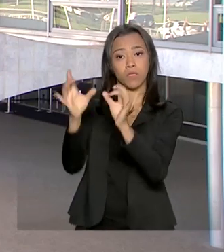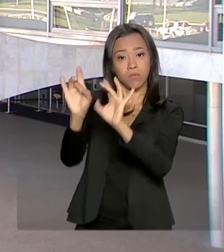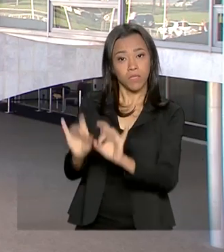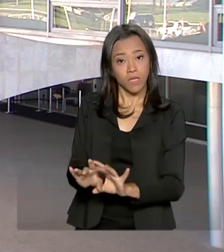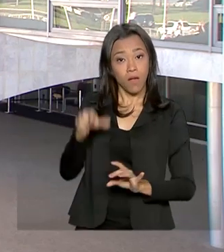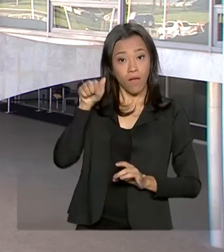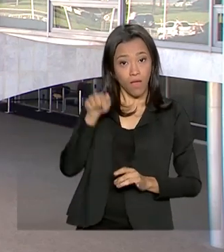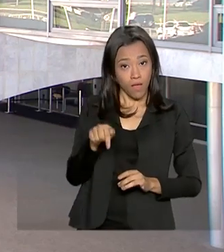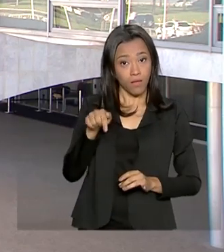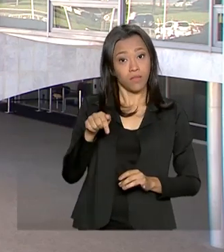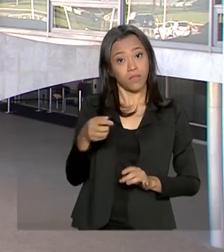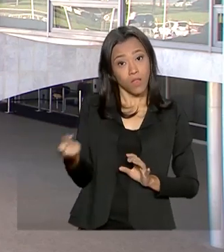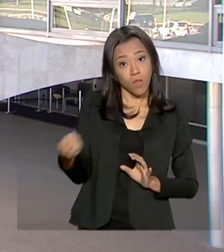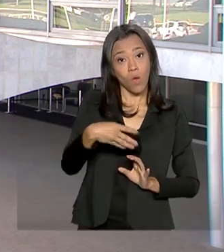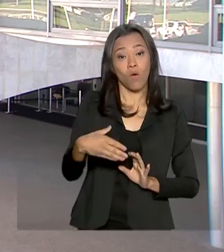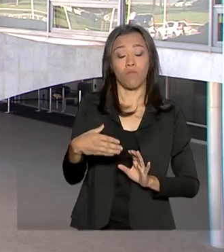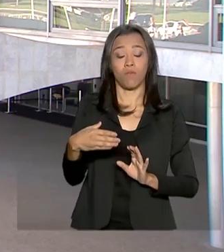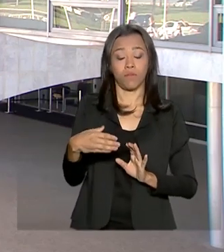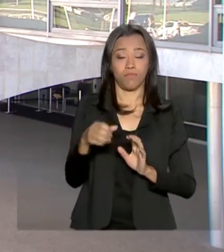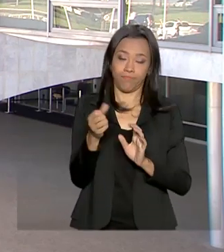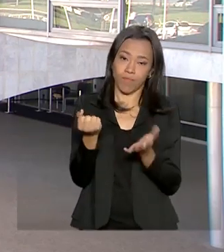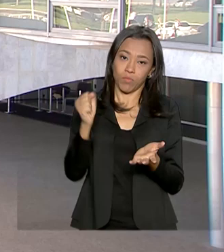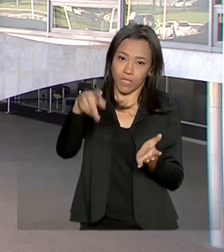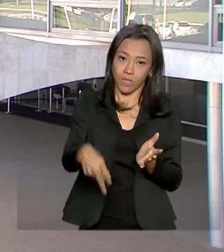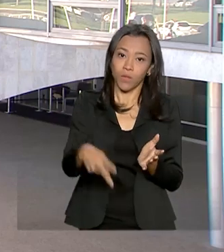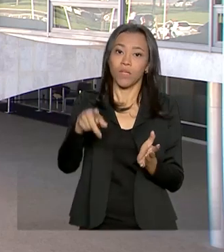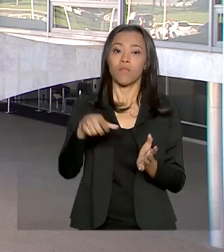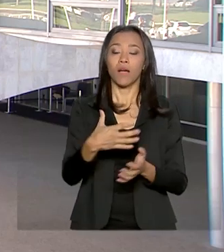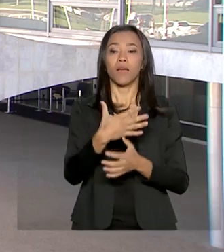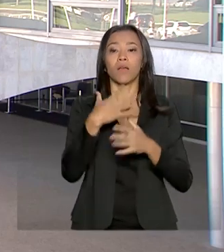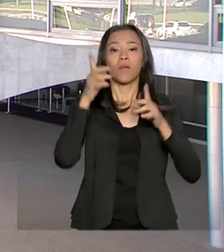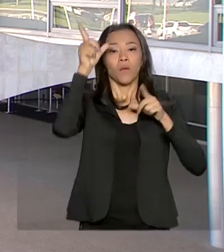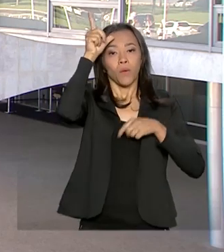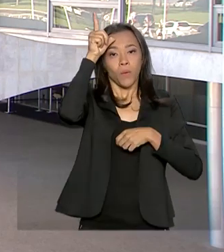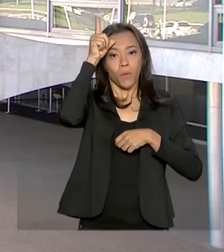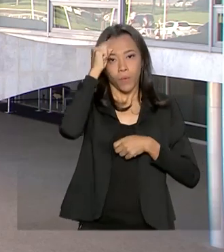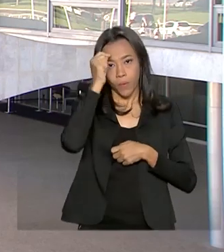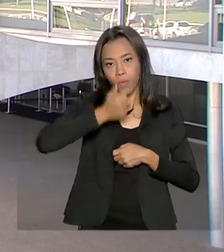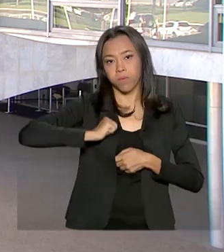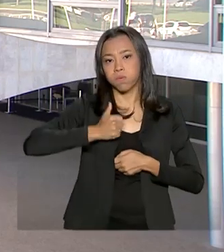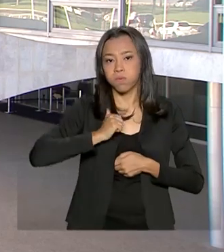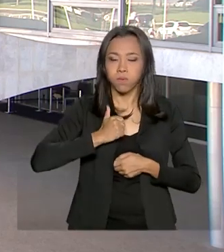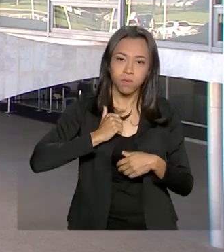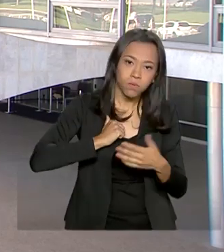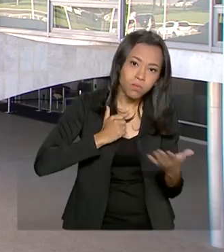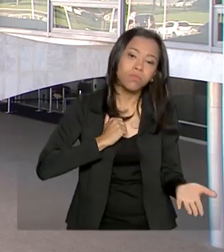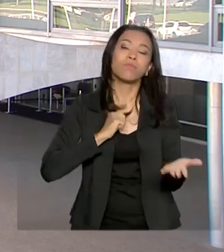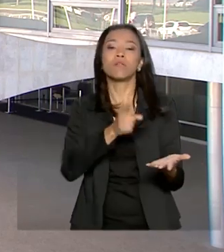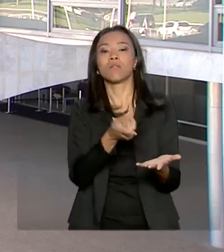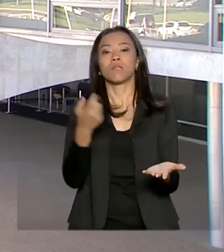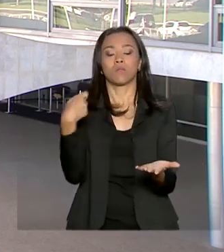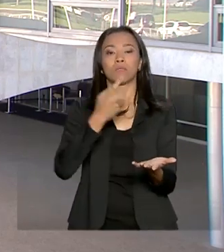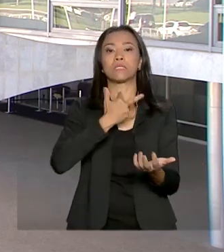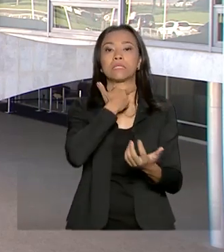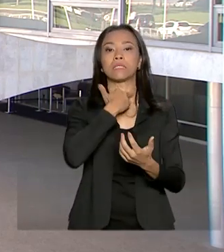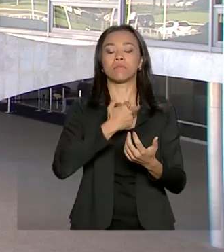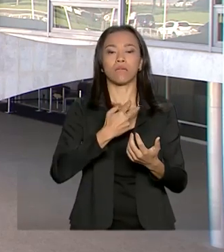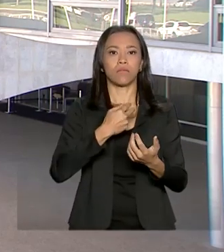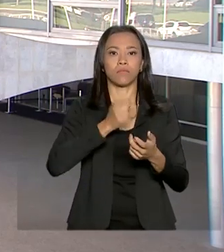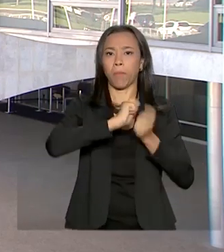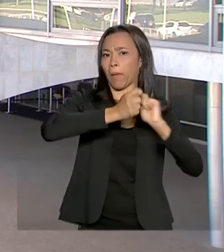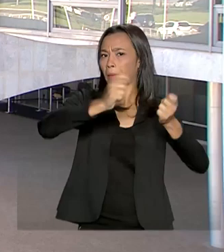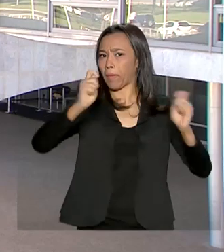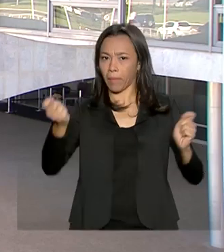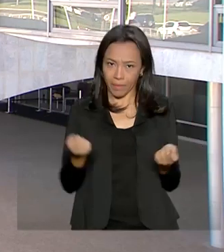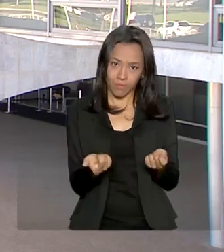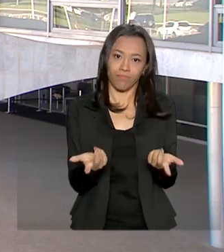a nova Previdência vai dar uma folga de caixa para as necessidades mais básicas da população brasileira. Bom, agora a gente fala